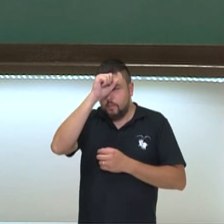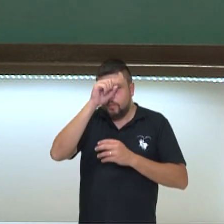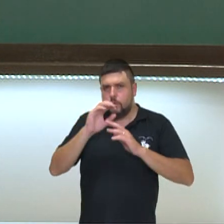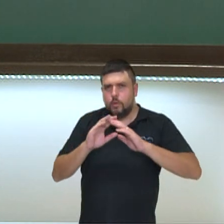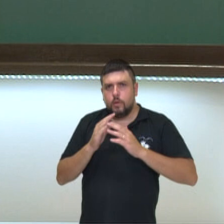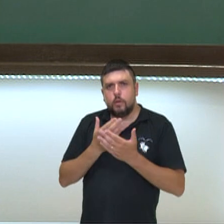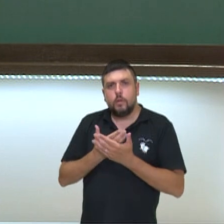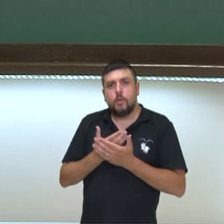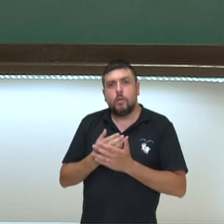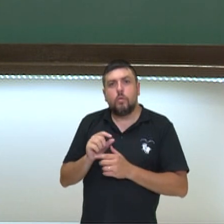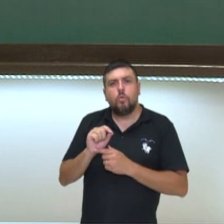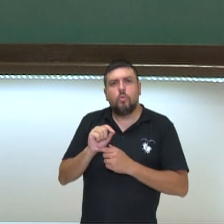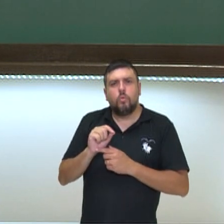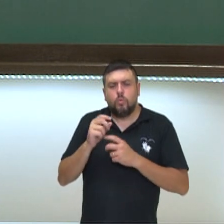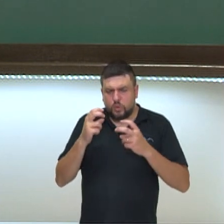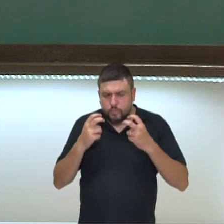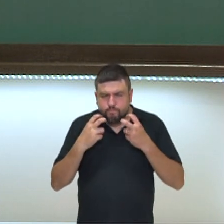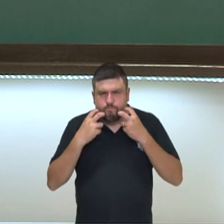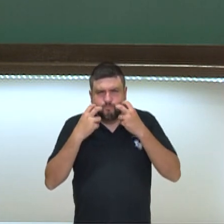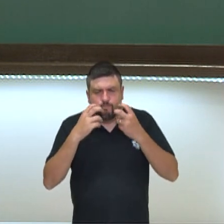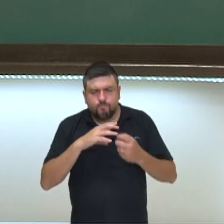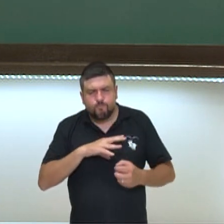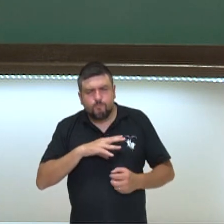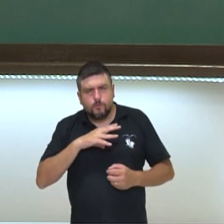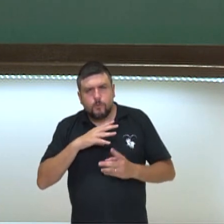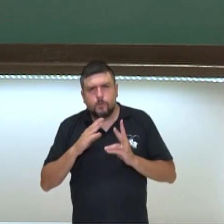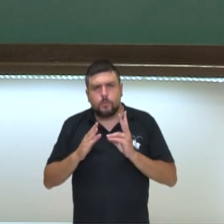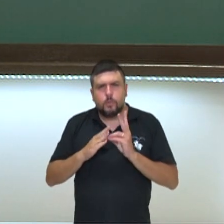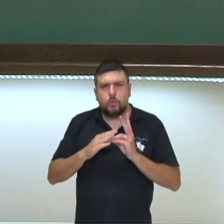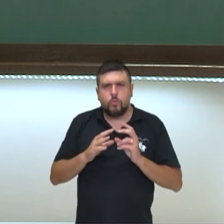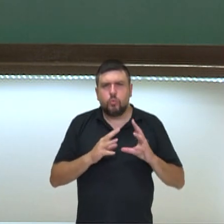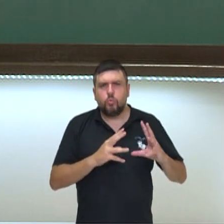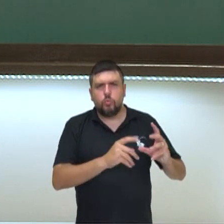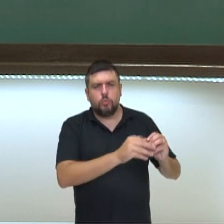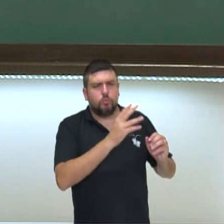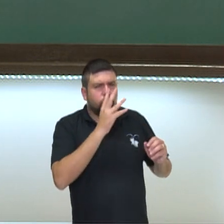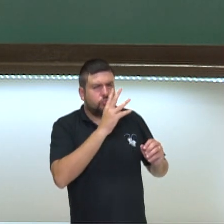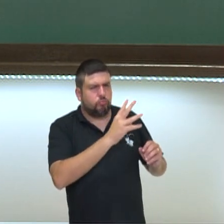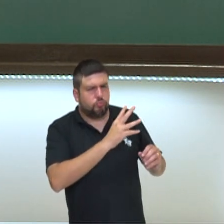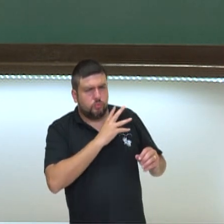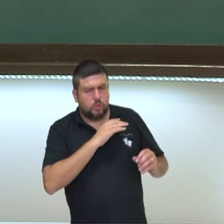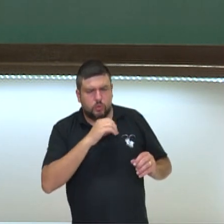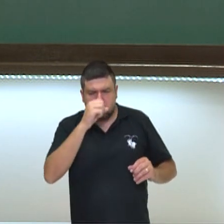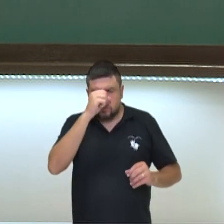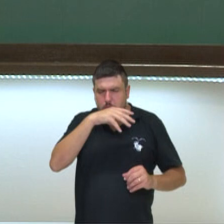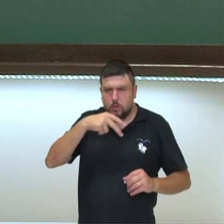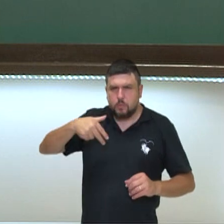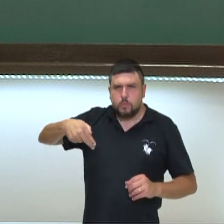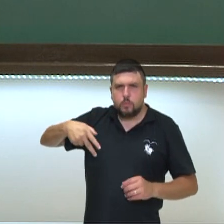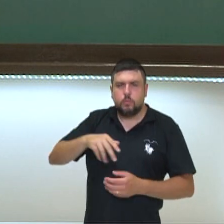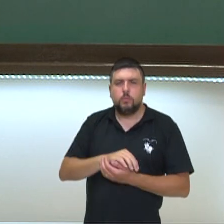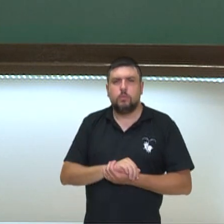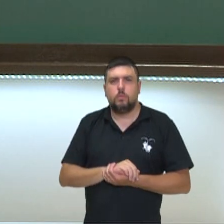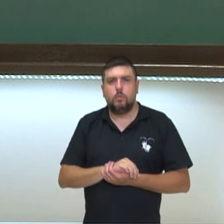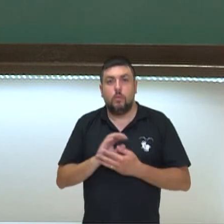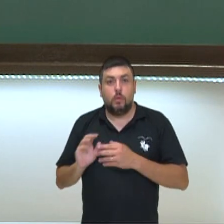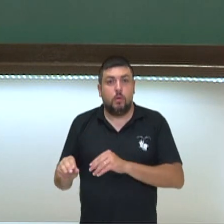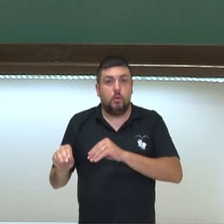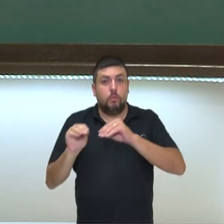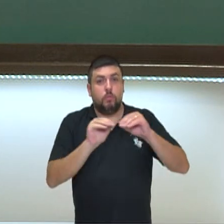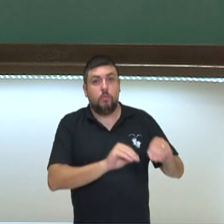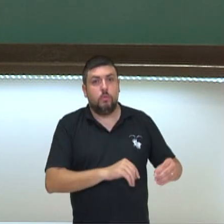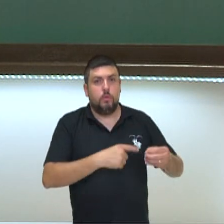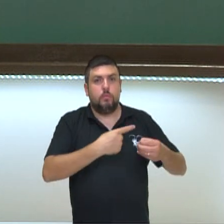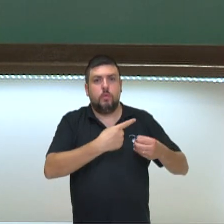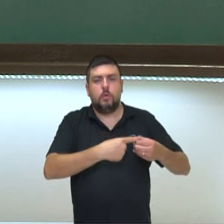a ter vergonha e raiva de ser indígena, porque todo mundo dizia que era selvagem e vagabundo. Quis ir para a cidade, morar na cidade,